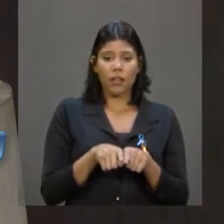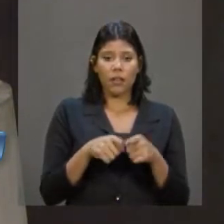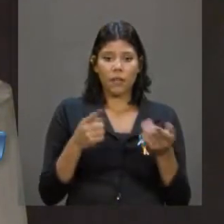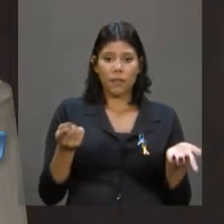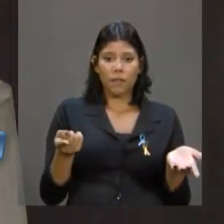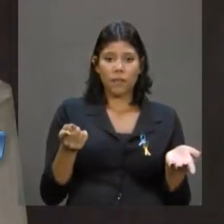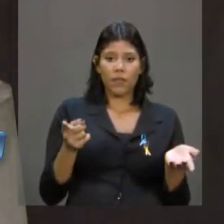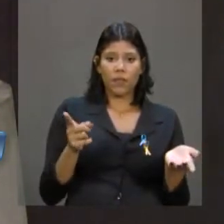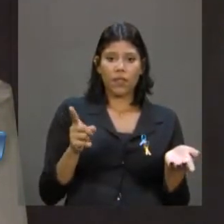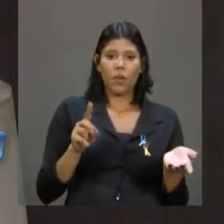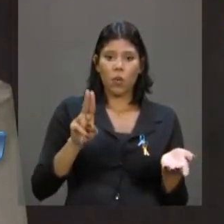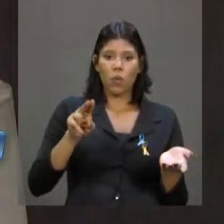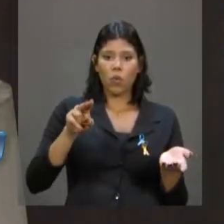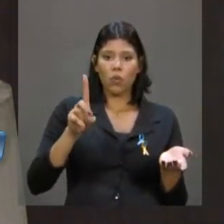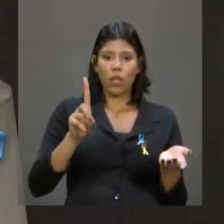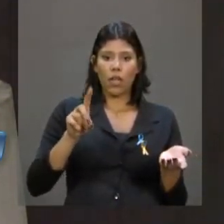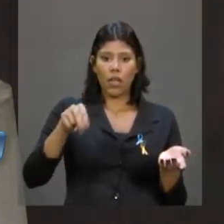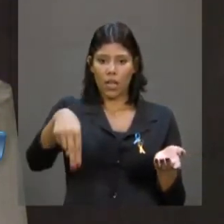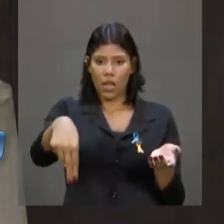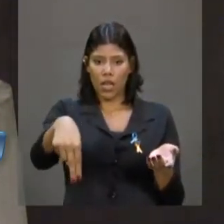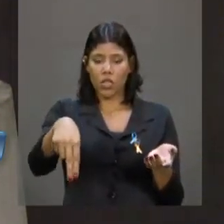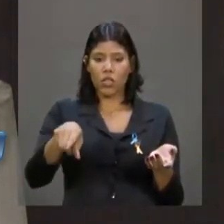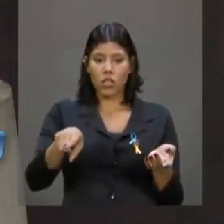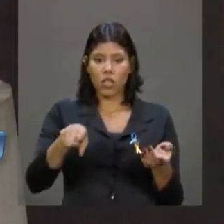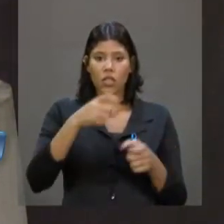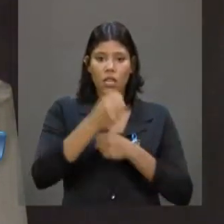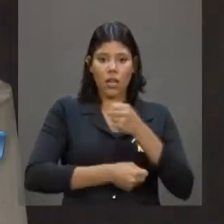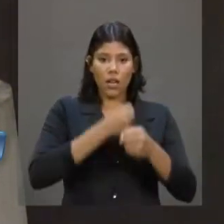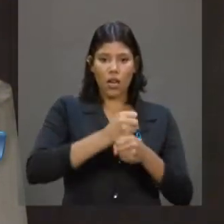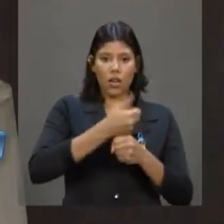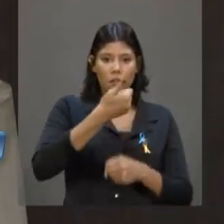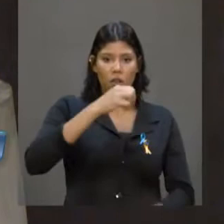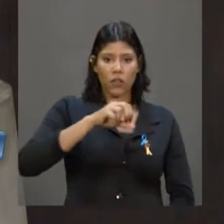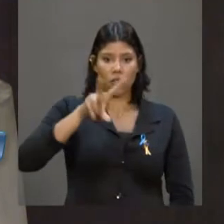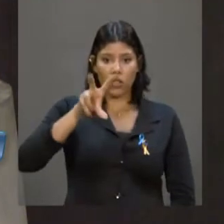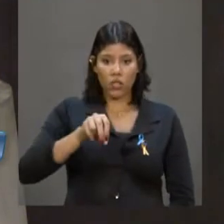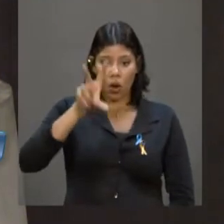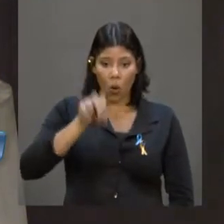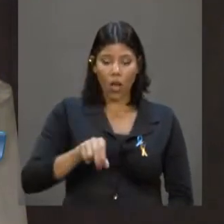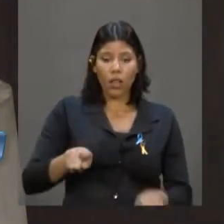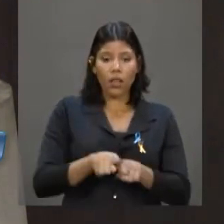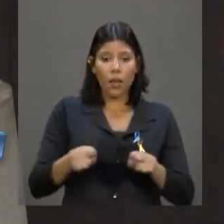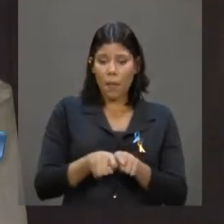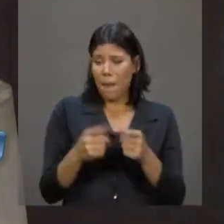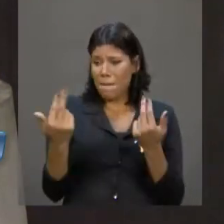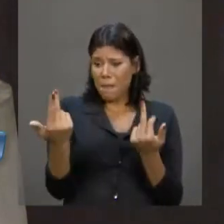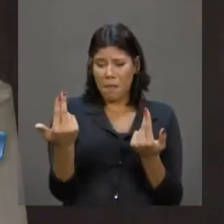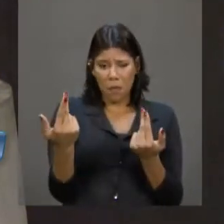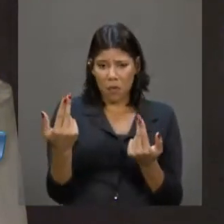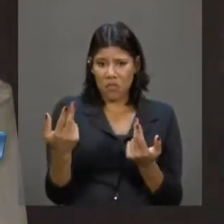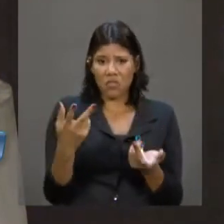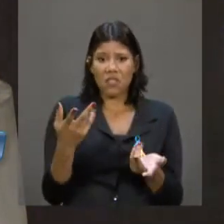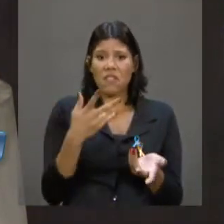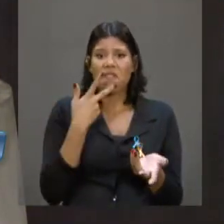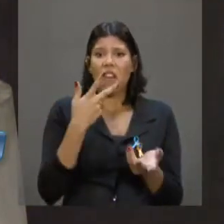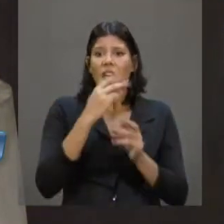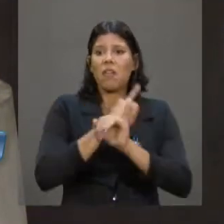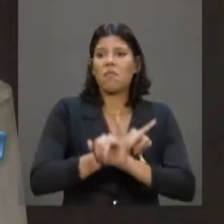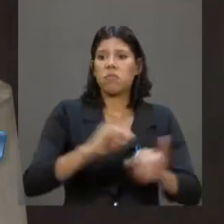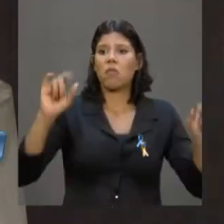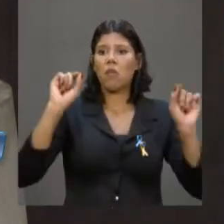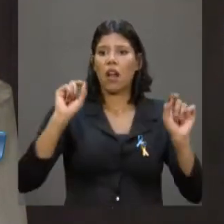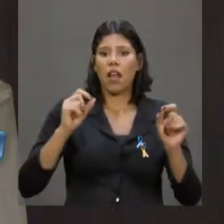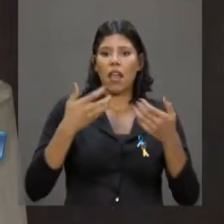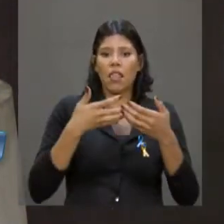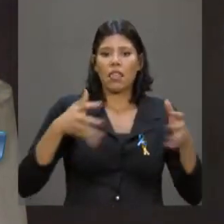A UDN, nos anos 40 e 50, ela se formou em torno disso, dessa agenda anticorrupção, mas para, na verdade, desenvolver